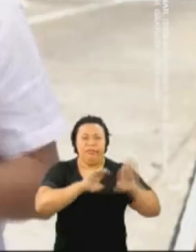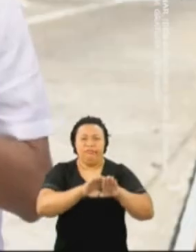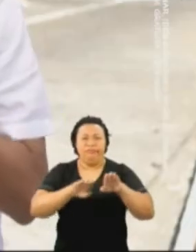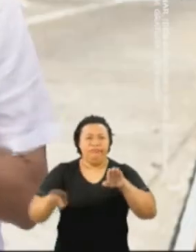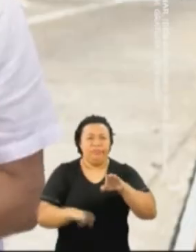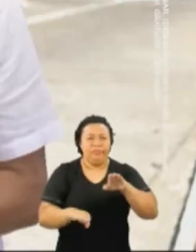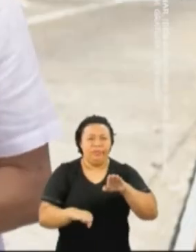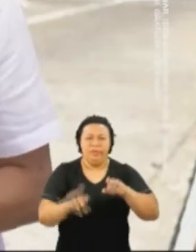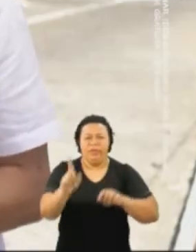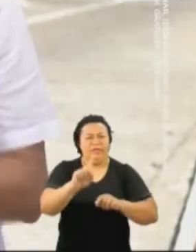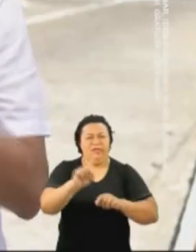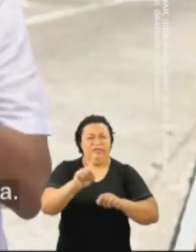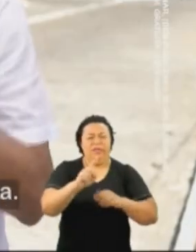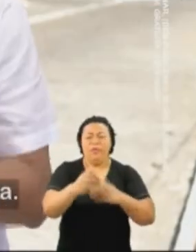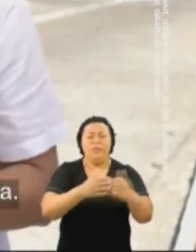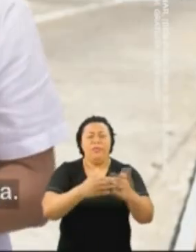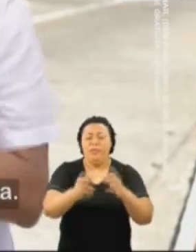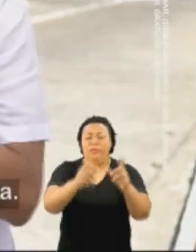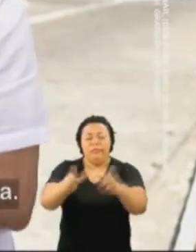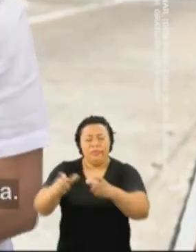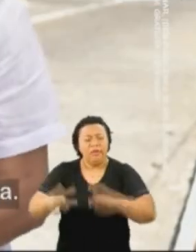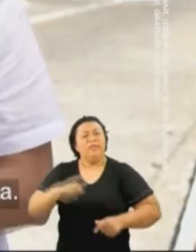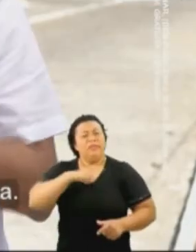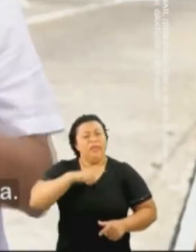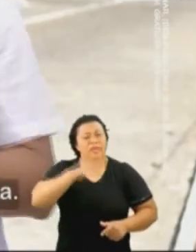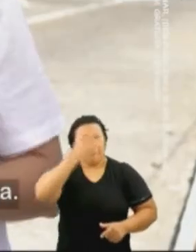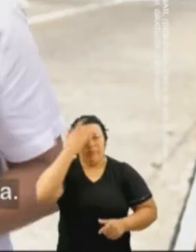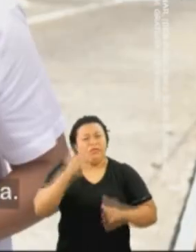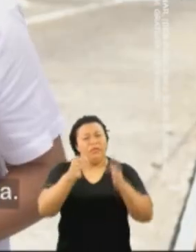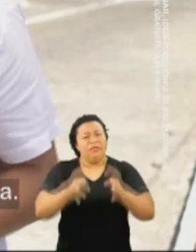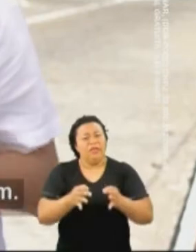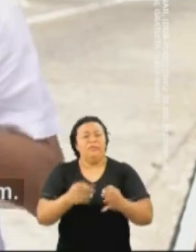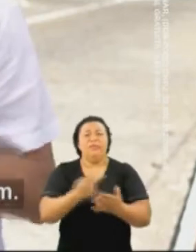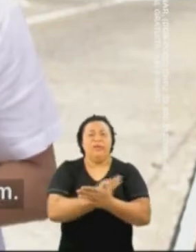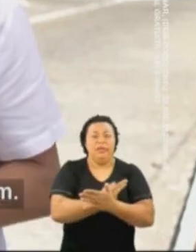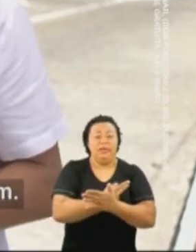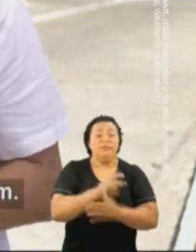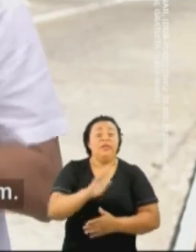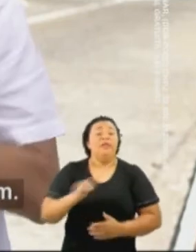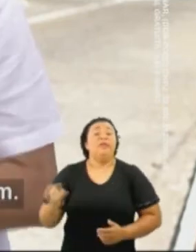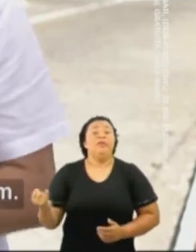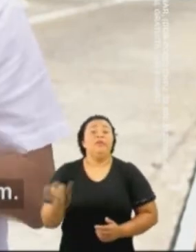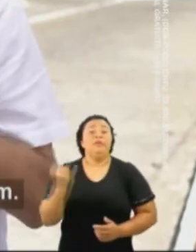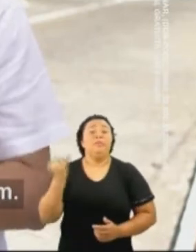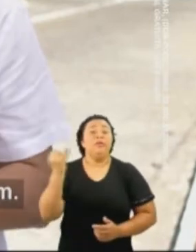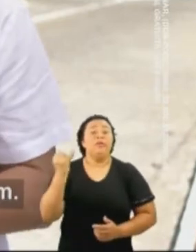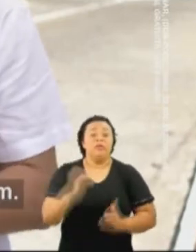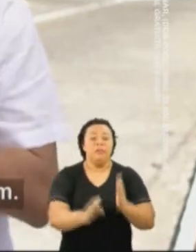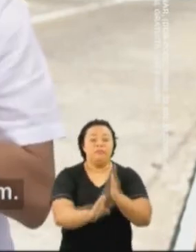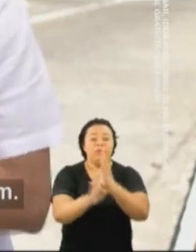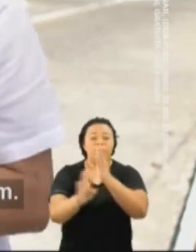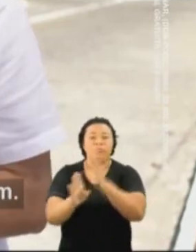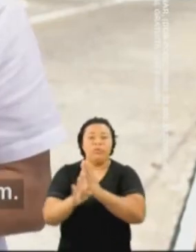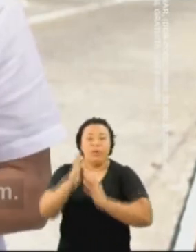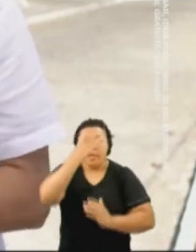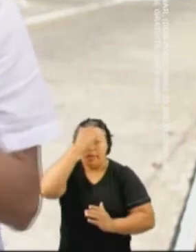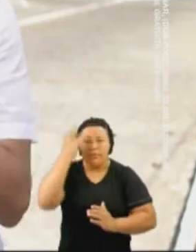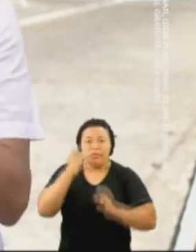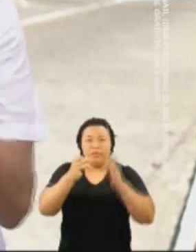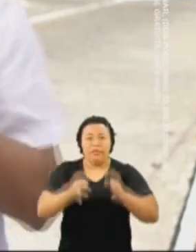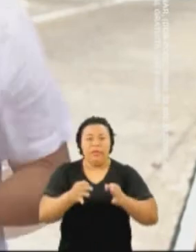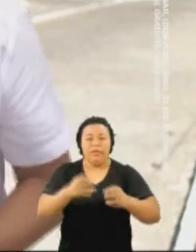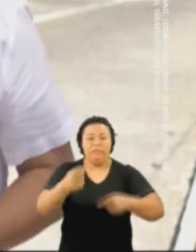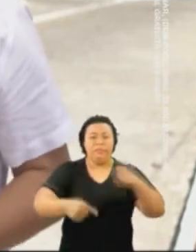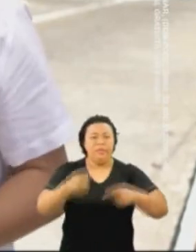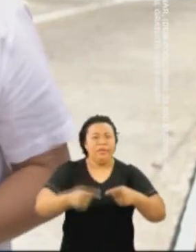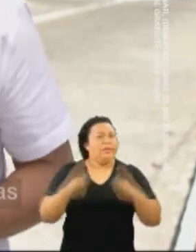assim. Em qualquer atividade você vai encontrar gente honesta e desonesta. O importante é saber identificar quem é quem. Na